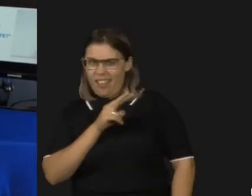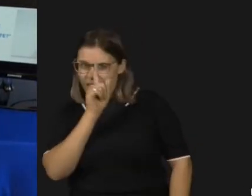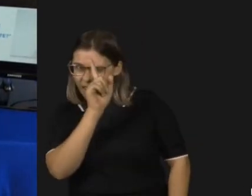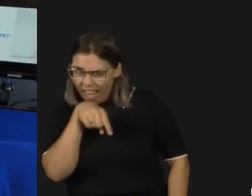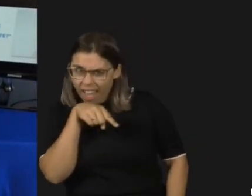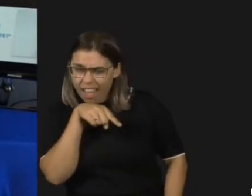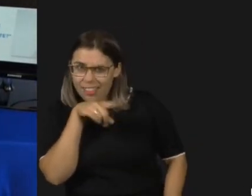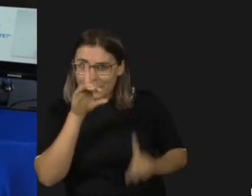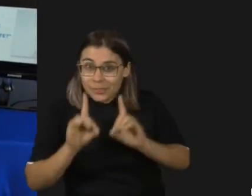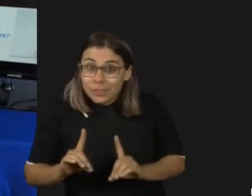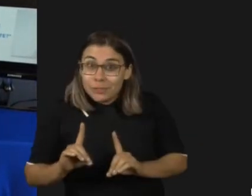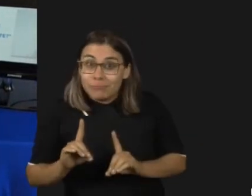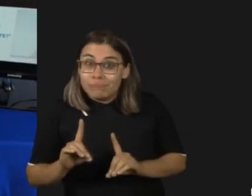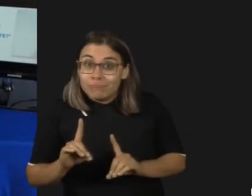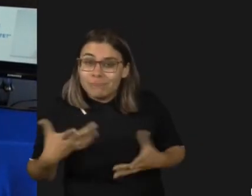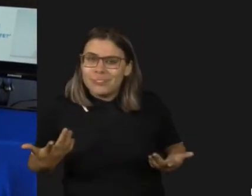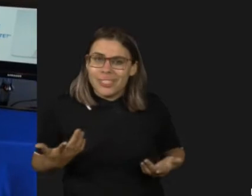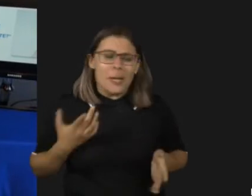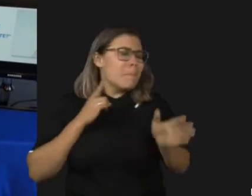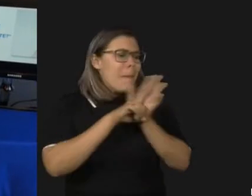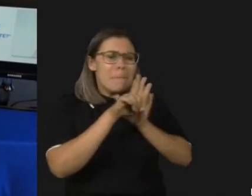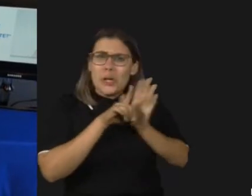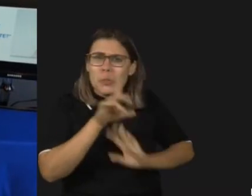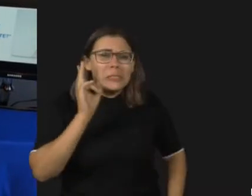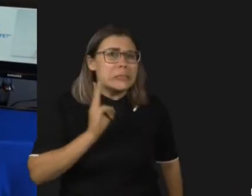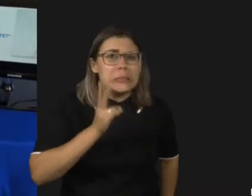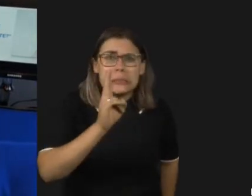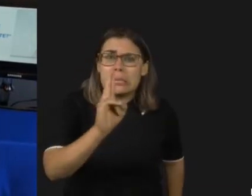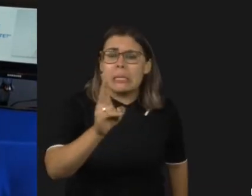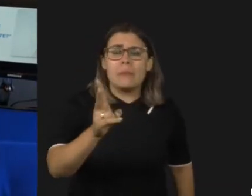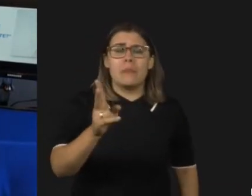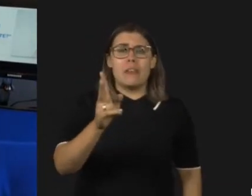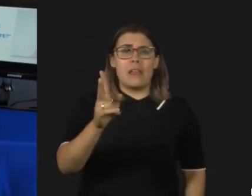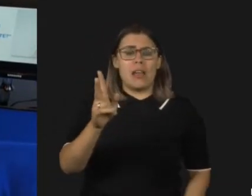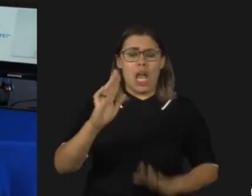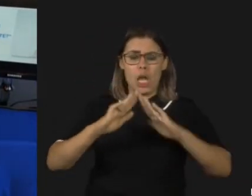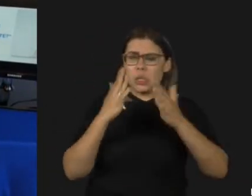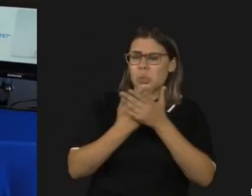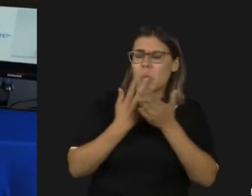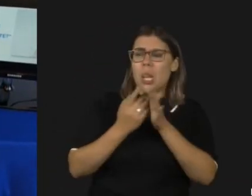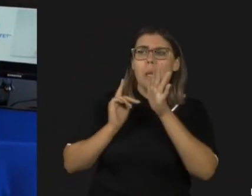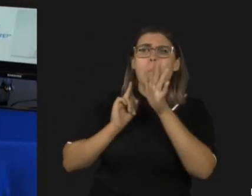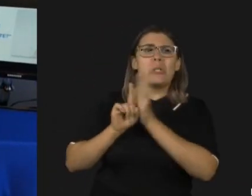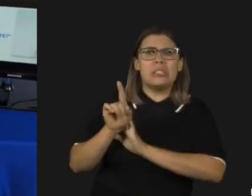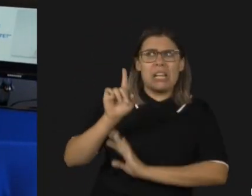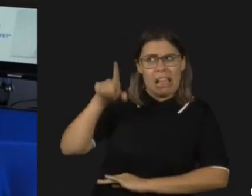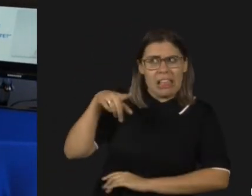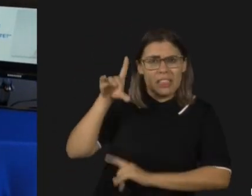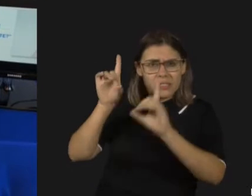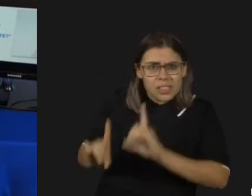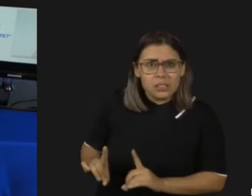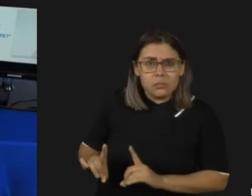Esta que era uma pergunta que sempre limitava o meu potencial na escola. Ele é deficiente? E eu não tenho nenhum